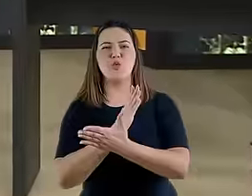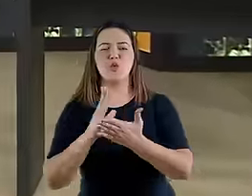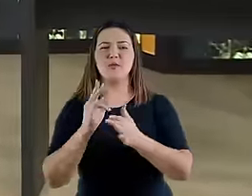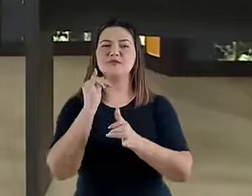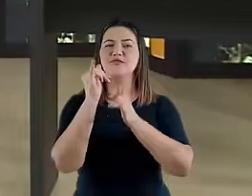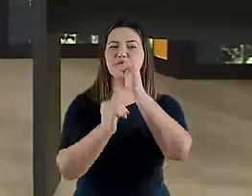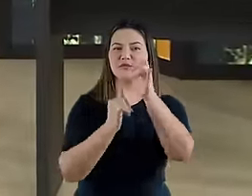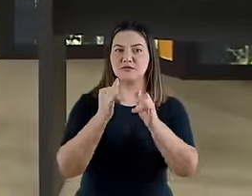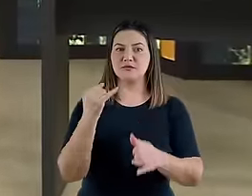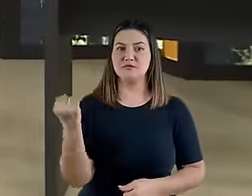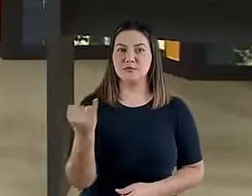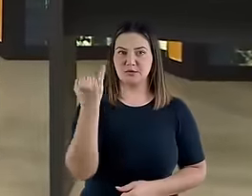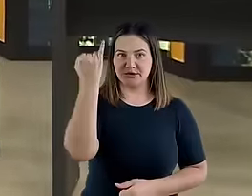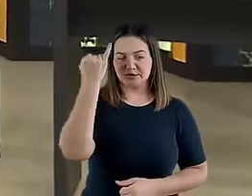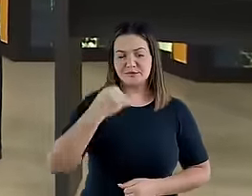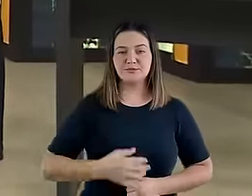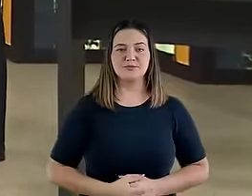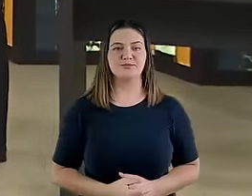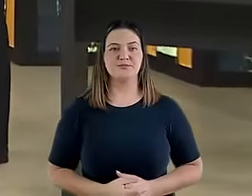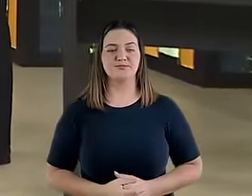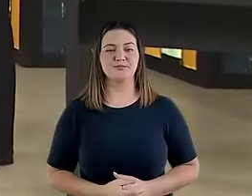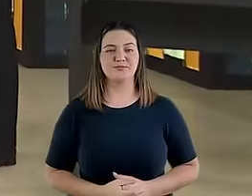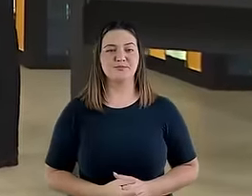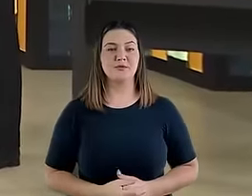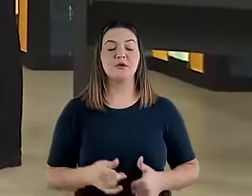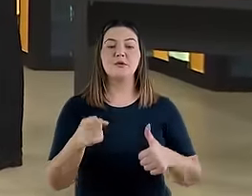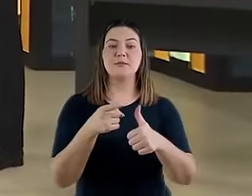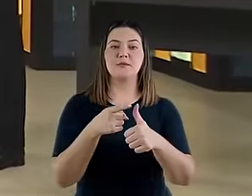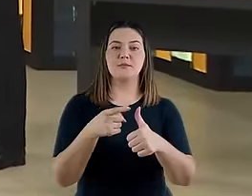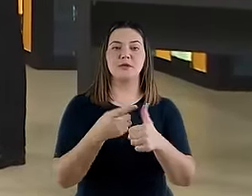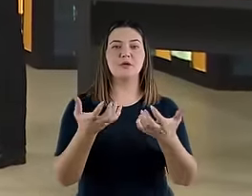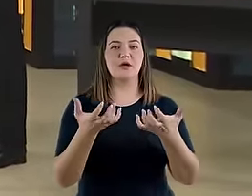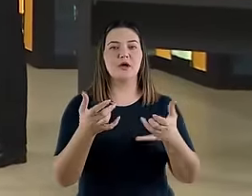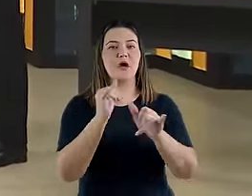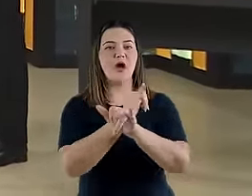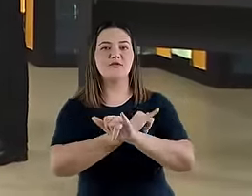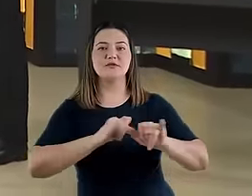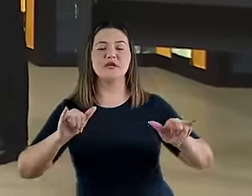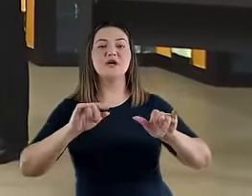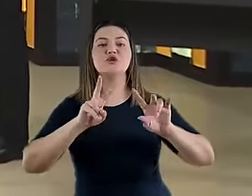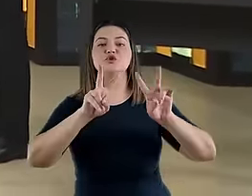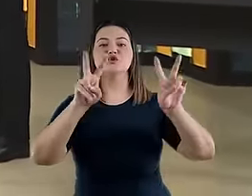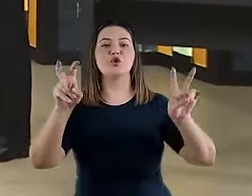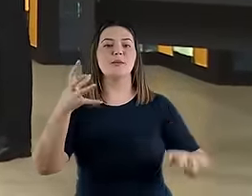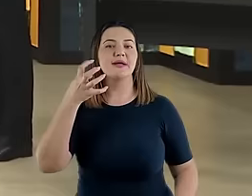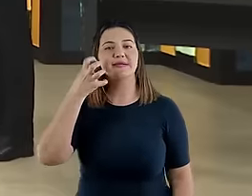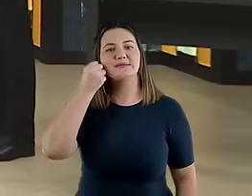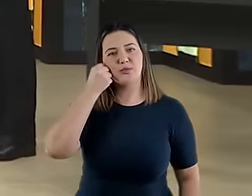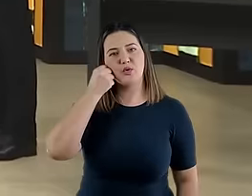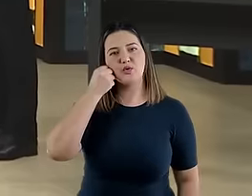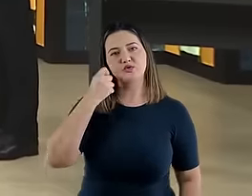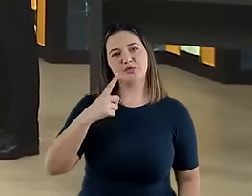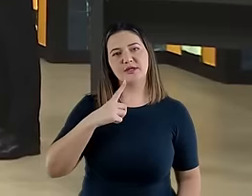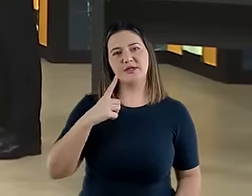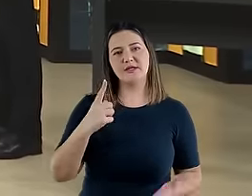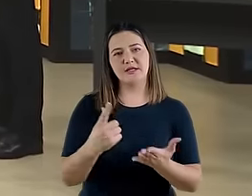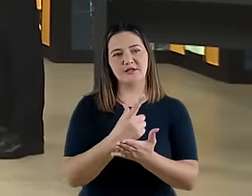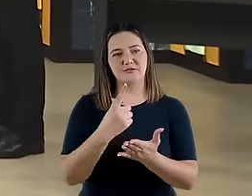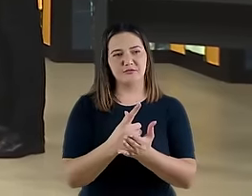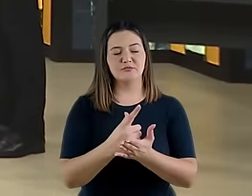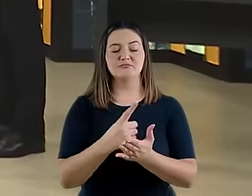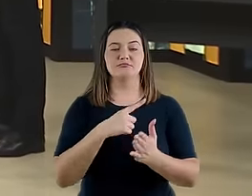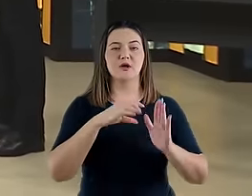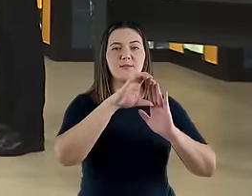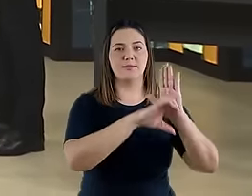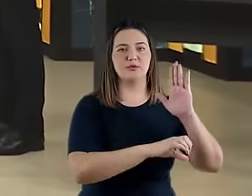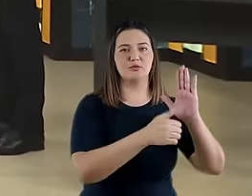algumas informações importantes. Primeiro, eu quero falar do amplo esboço que inclui Daniel desde